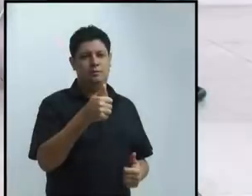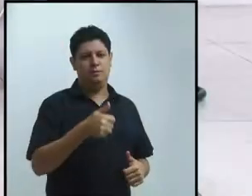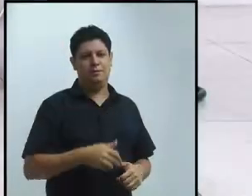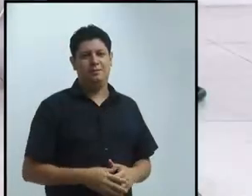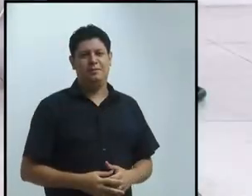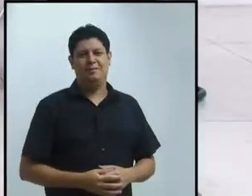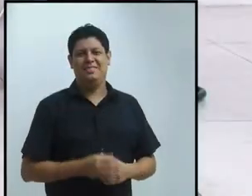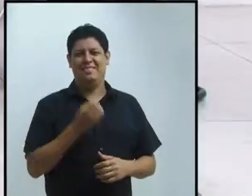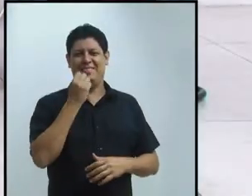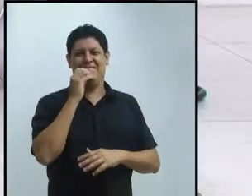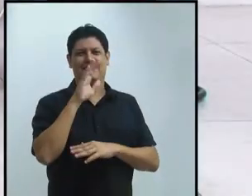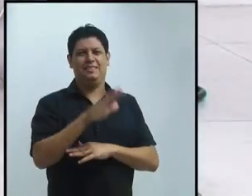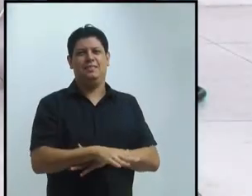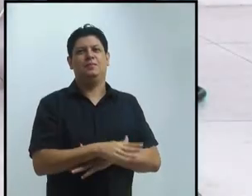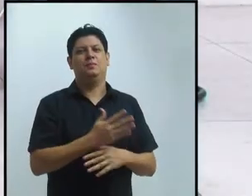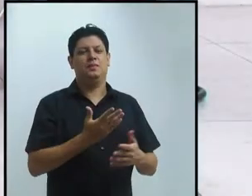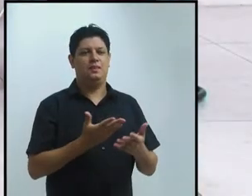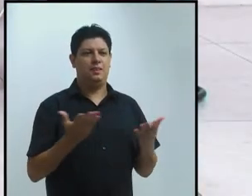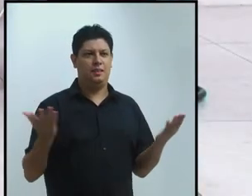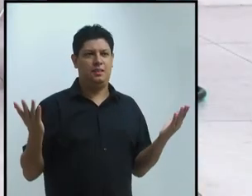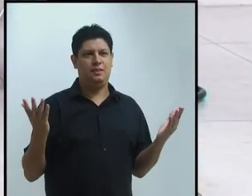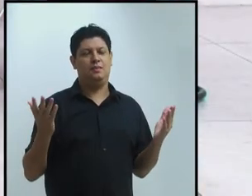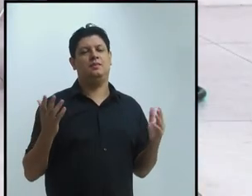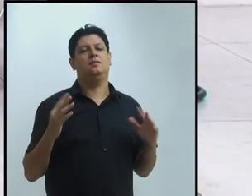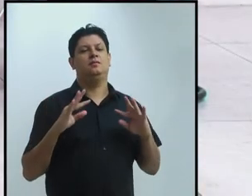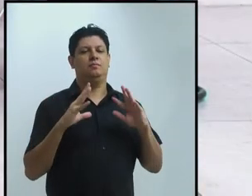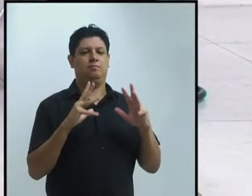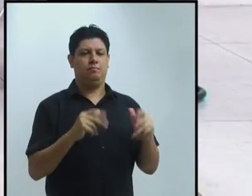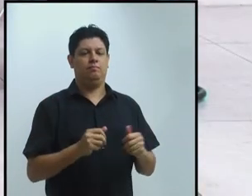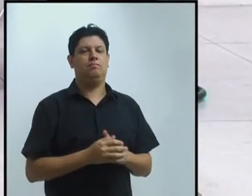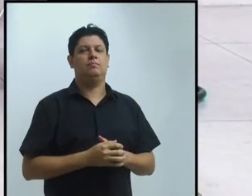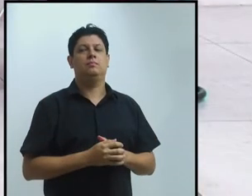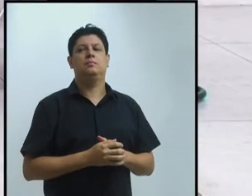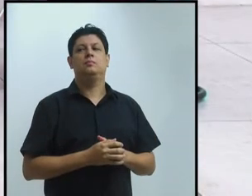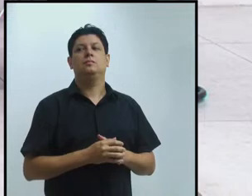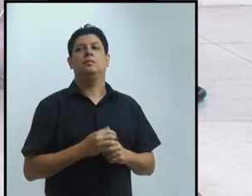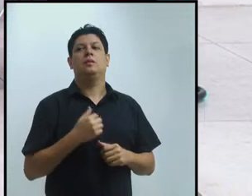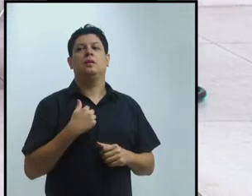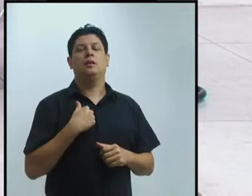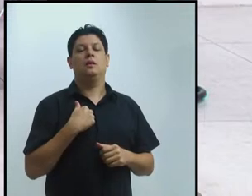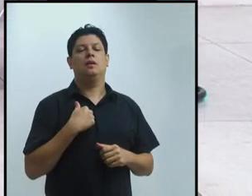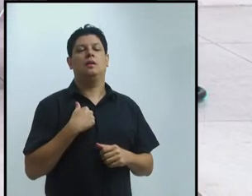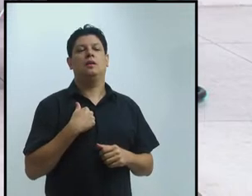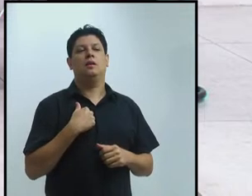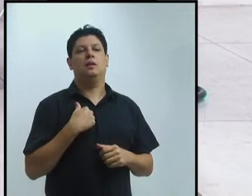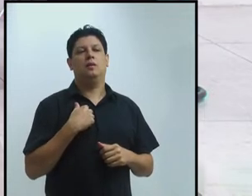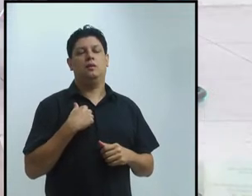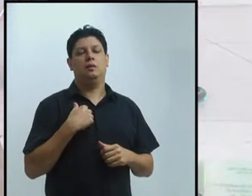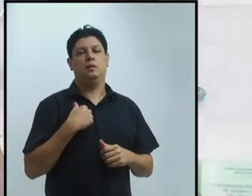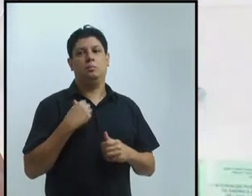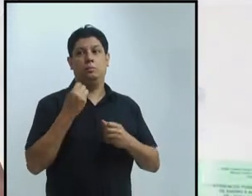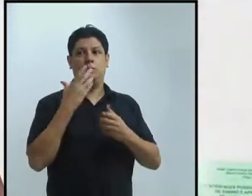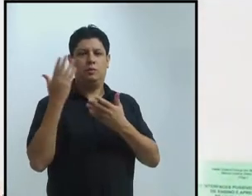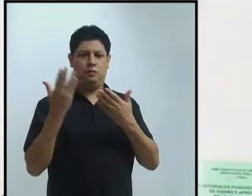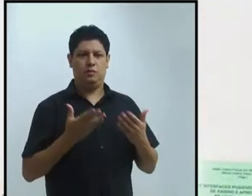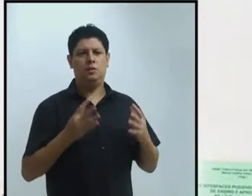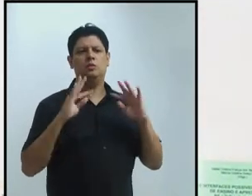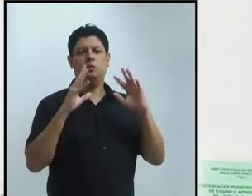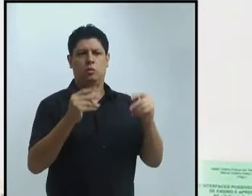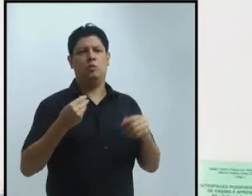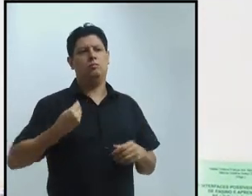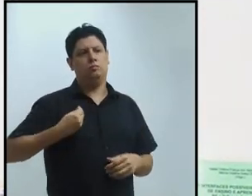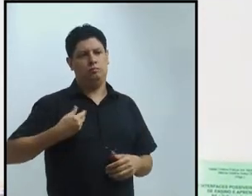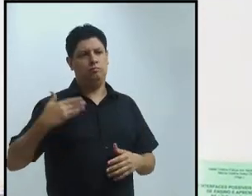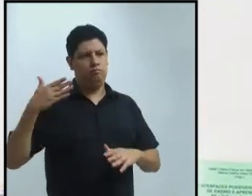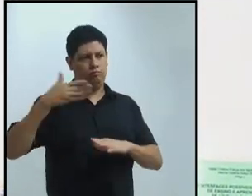Boa tarde a todos e a todas. Novamente, damos as boas-vindas a todos os presentes, a todas